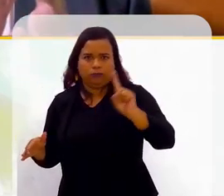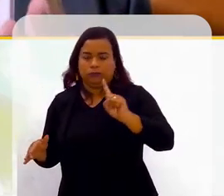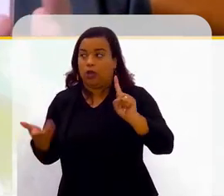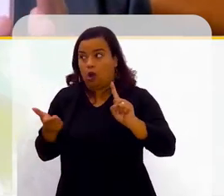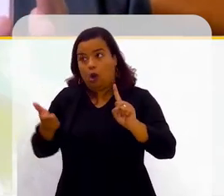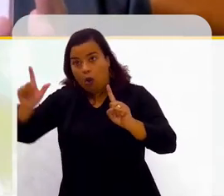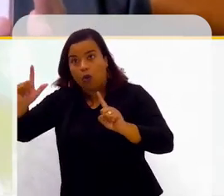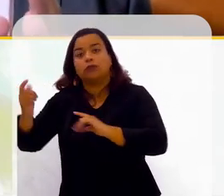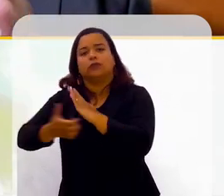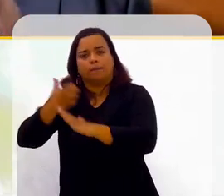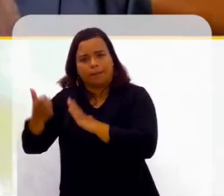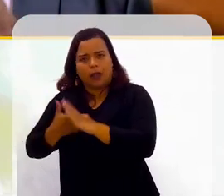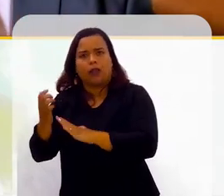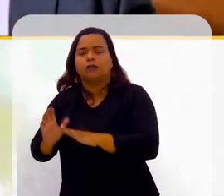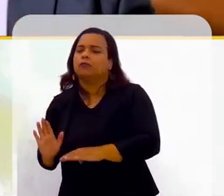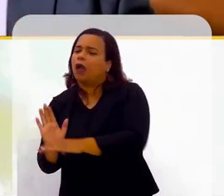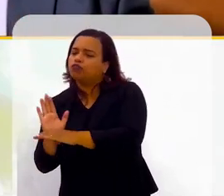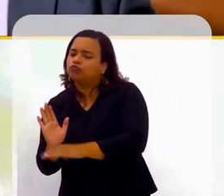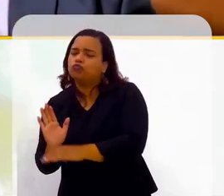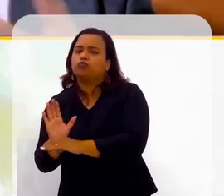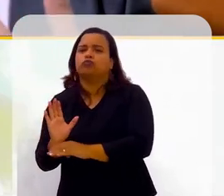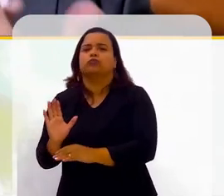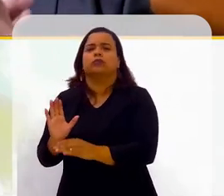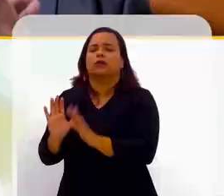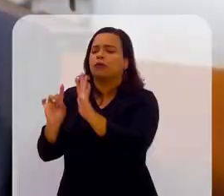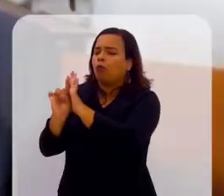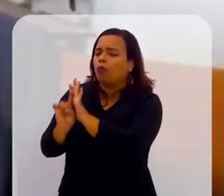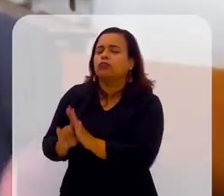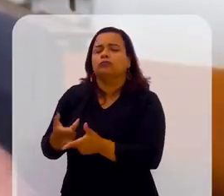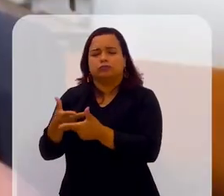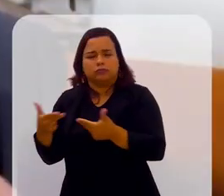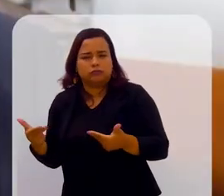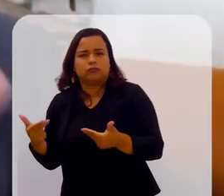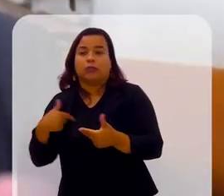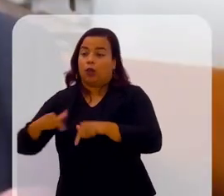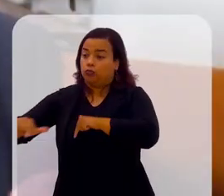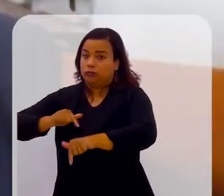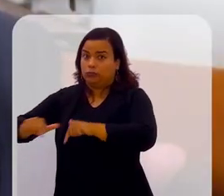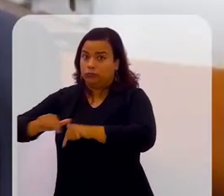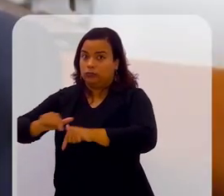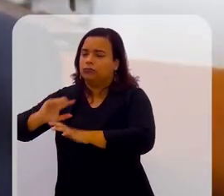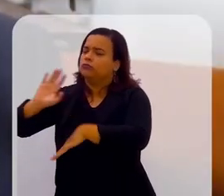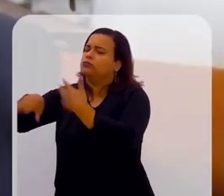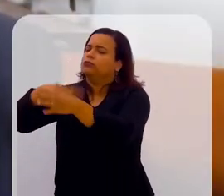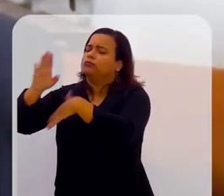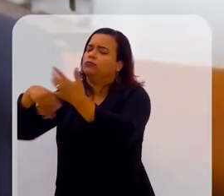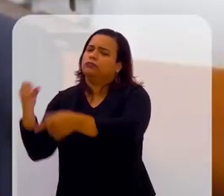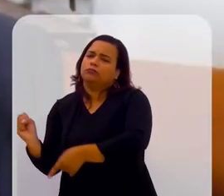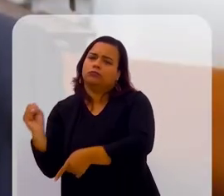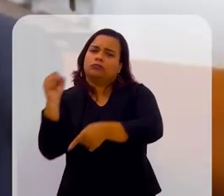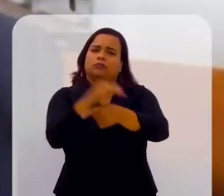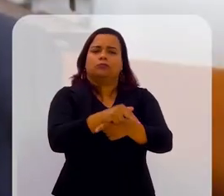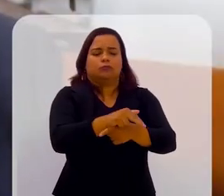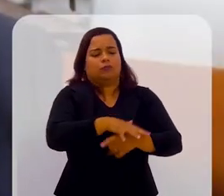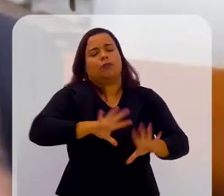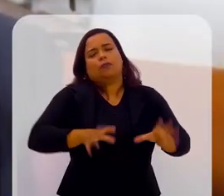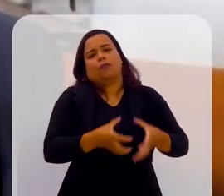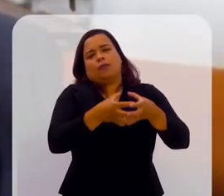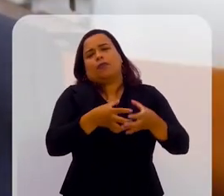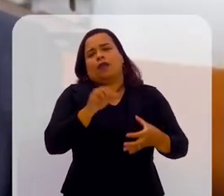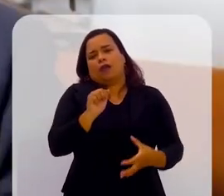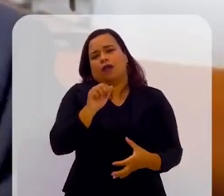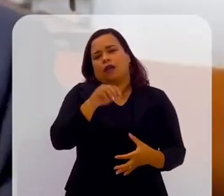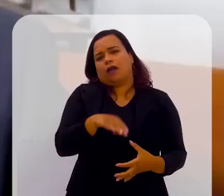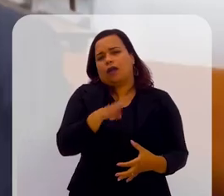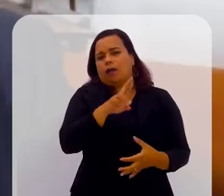uma empresa de consultoria. E aí, eu trabalhei nessa empresa. Posteriormente, eu ingressei na equipe da Umbra e